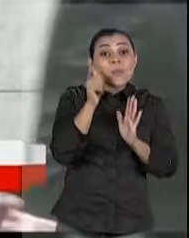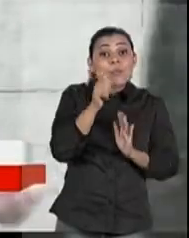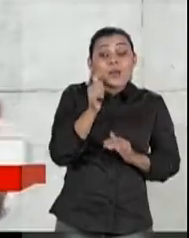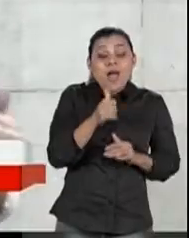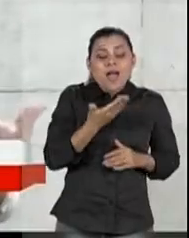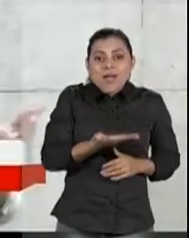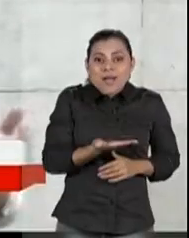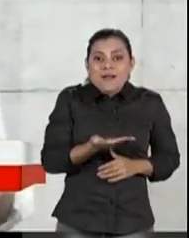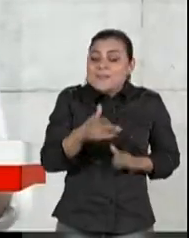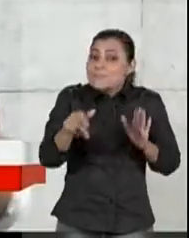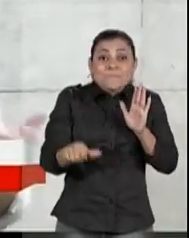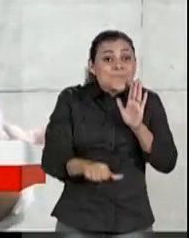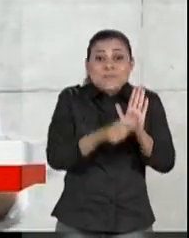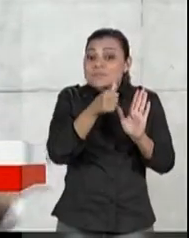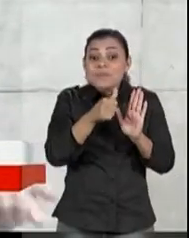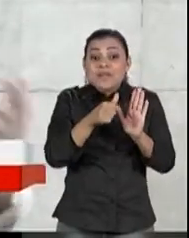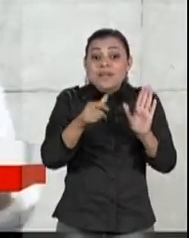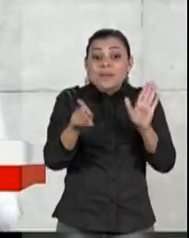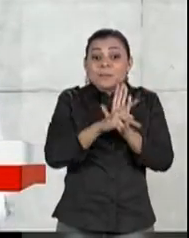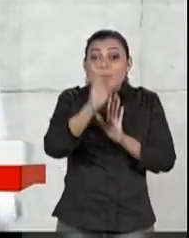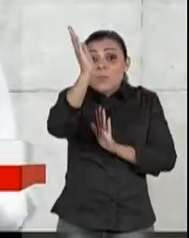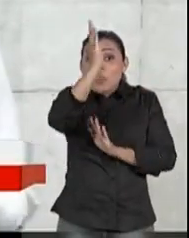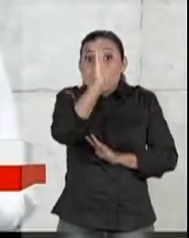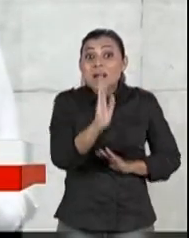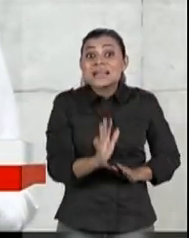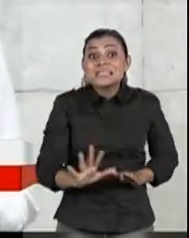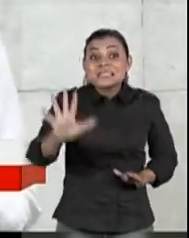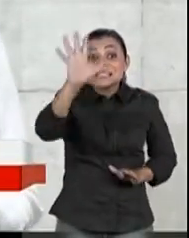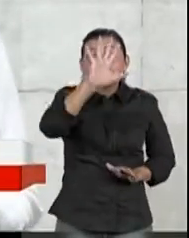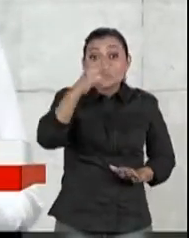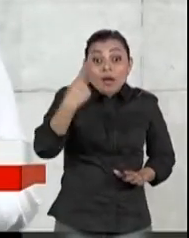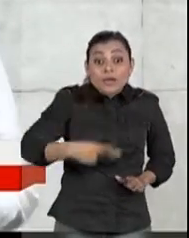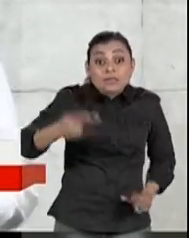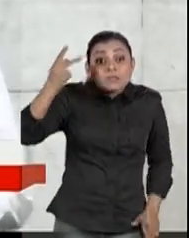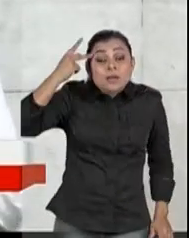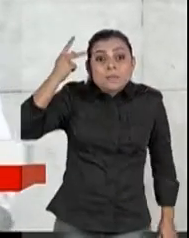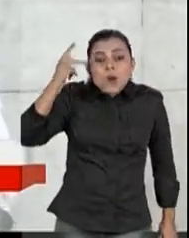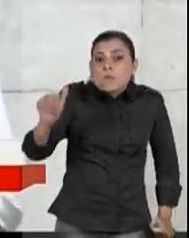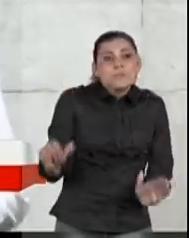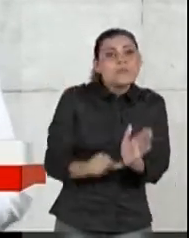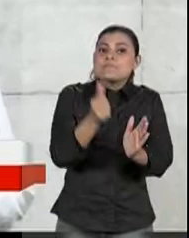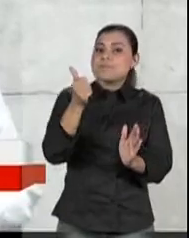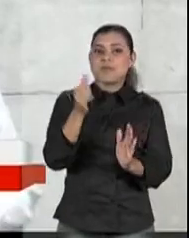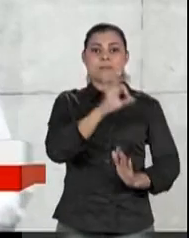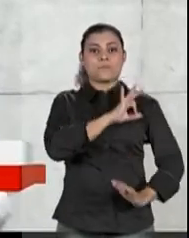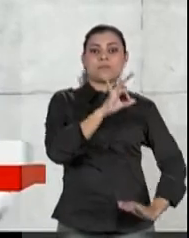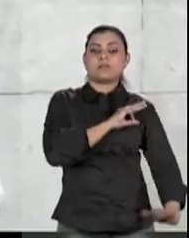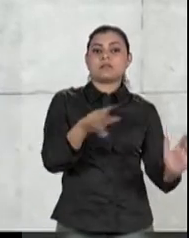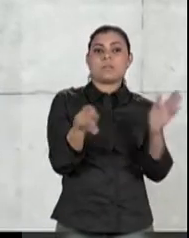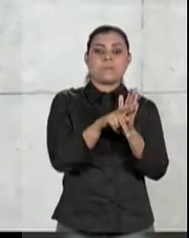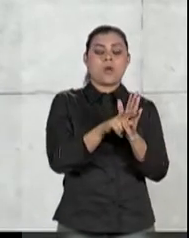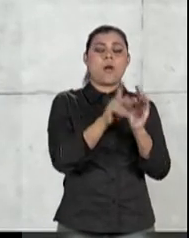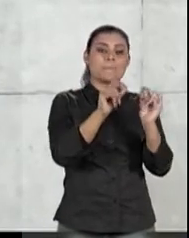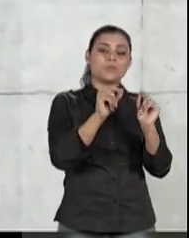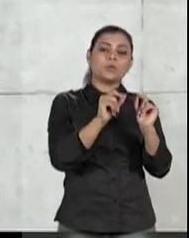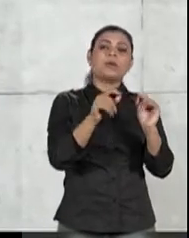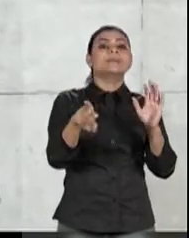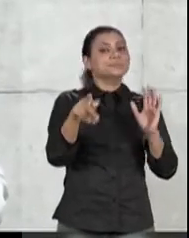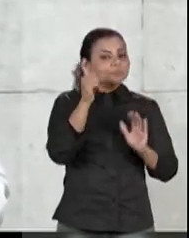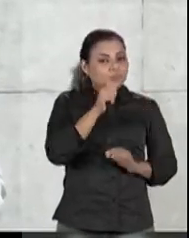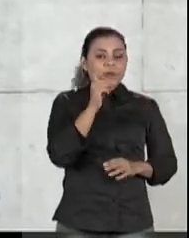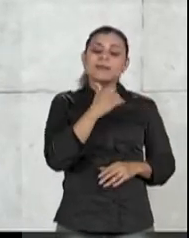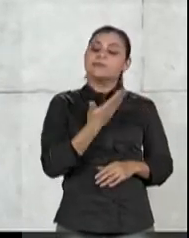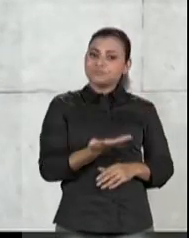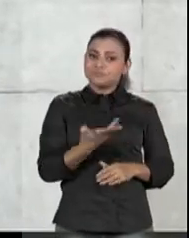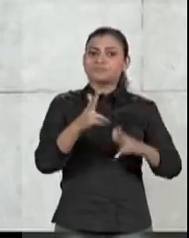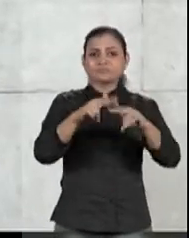Aliás, a primeira Delegacia da Mulher no Brasil, e que foi criada no Estado de São Paulo. E ressaltar